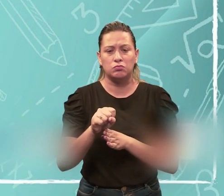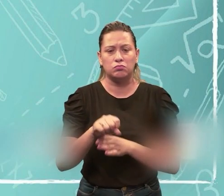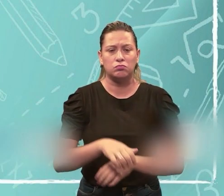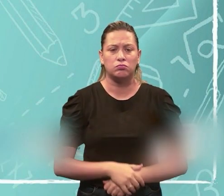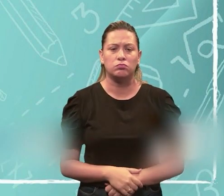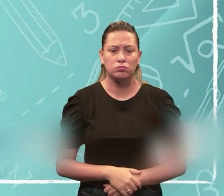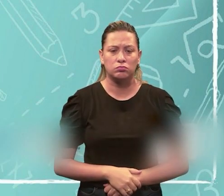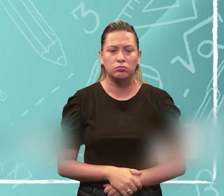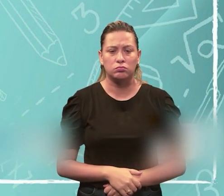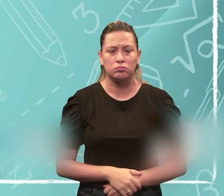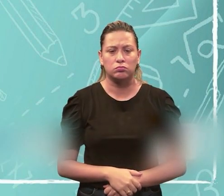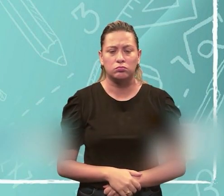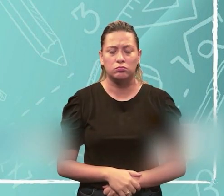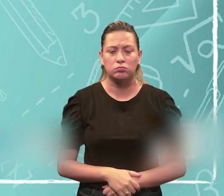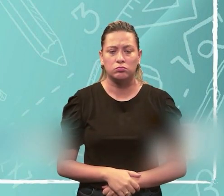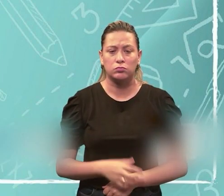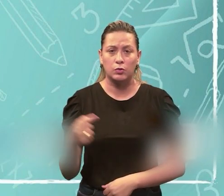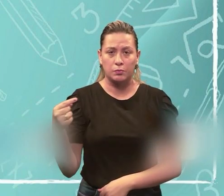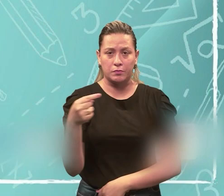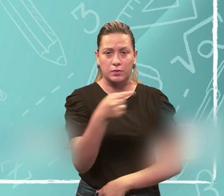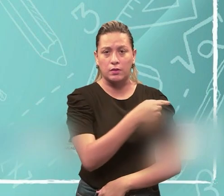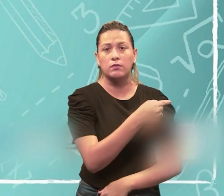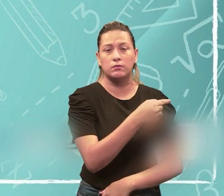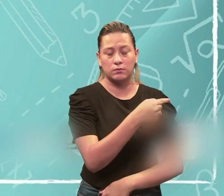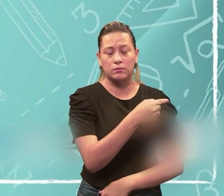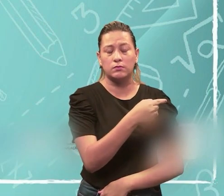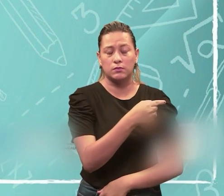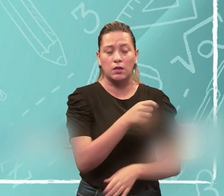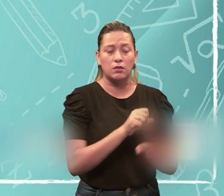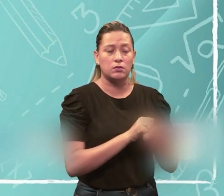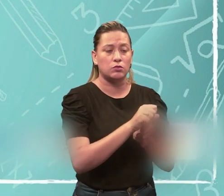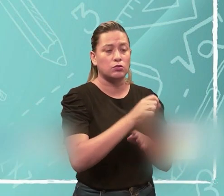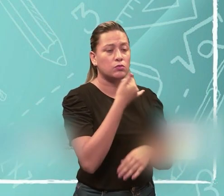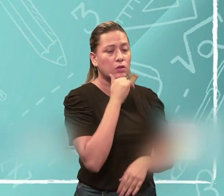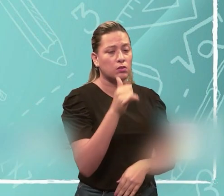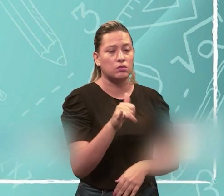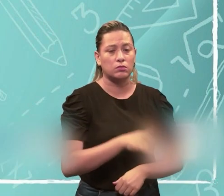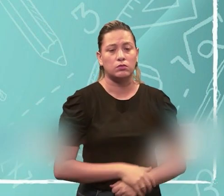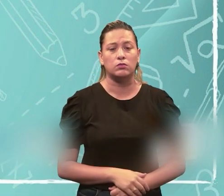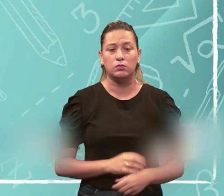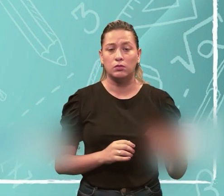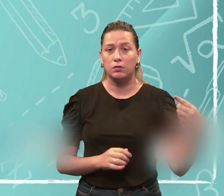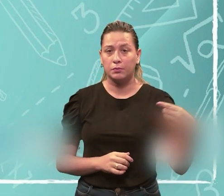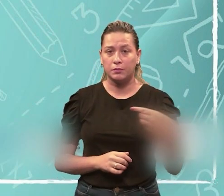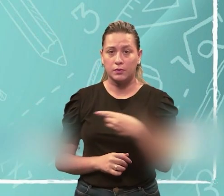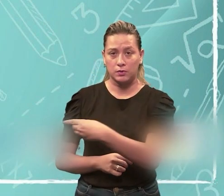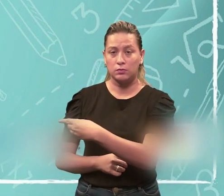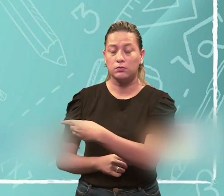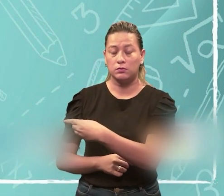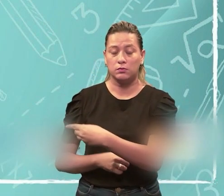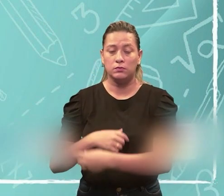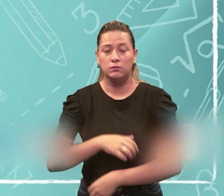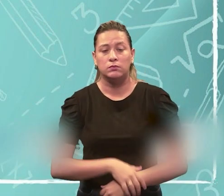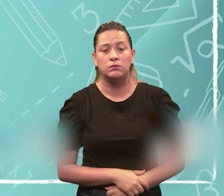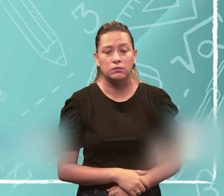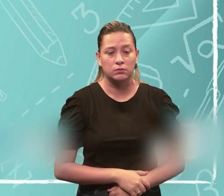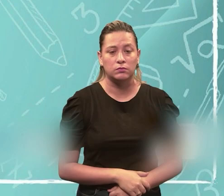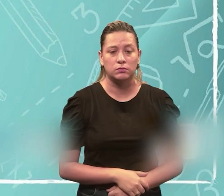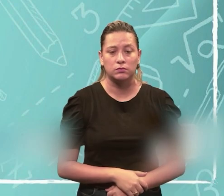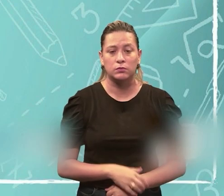anti-horário, eu tenho o sentido eletrônico, né, o sentido eletrônico, e pro sentido horário,